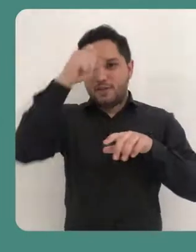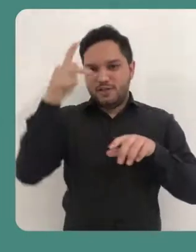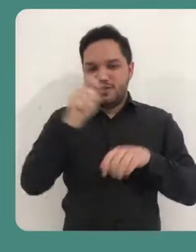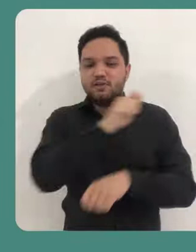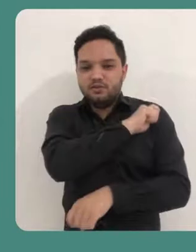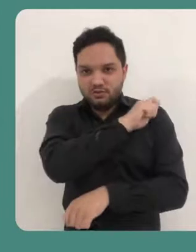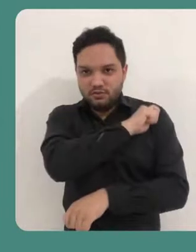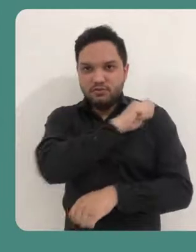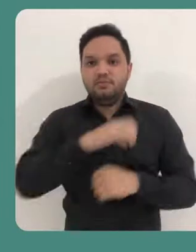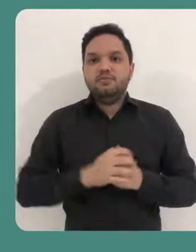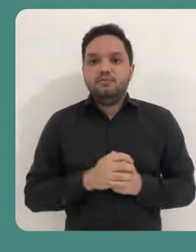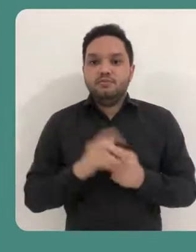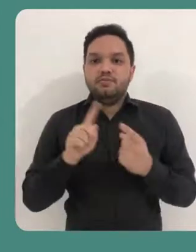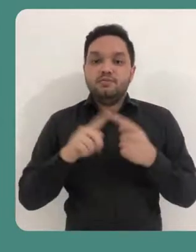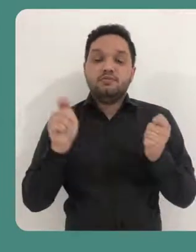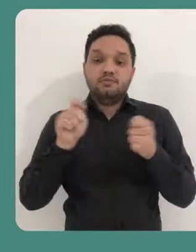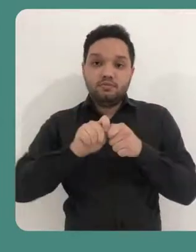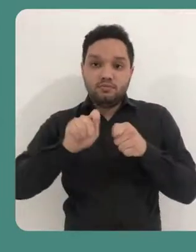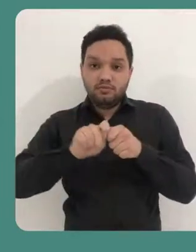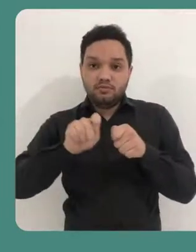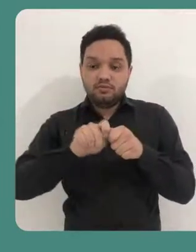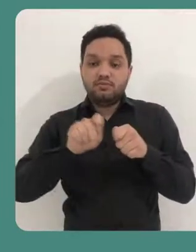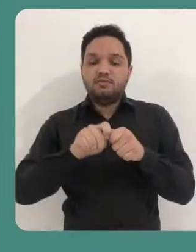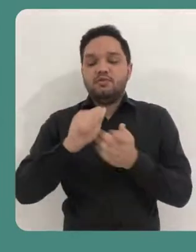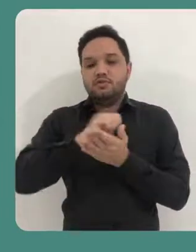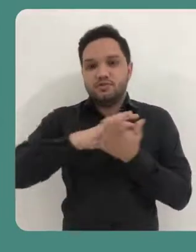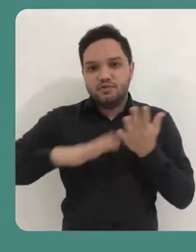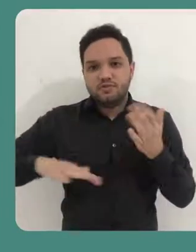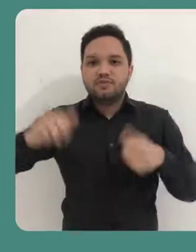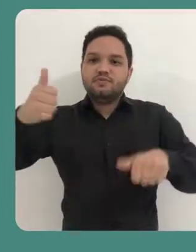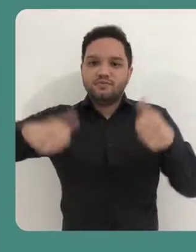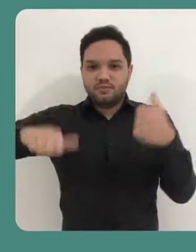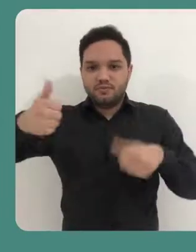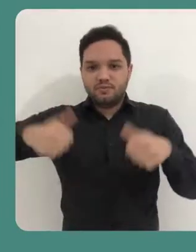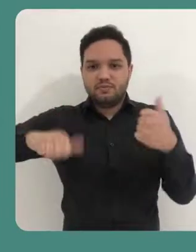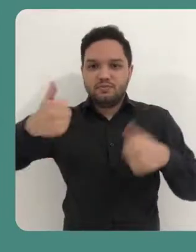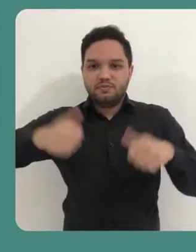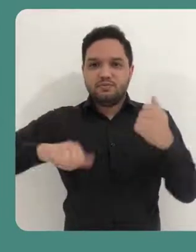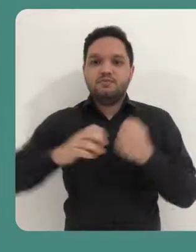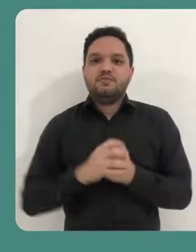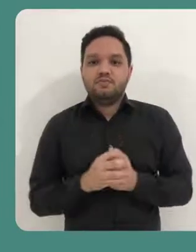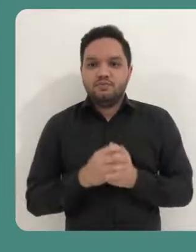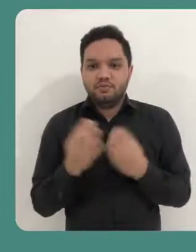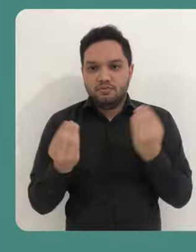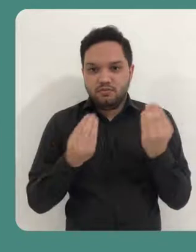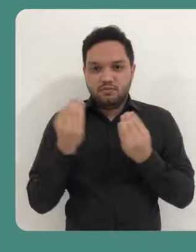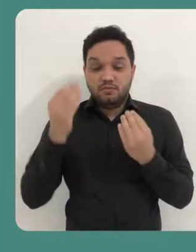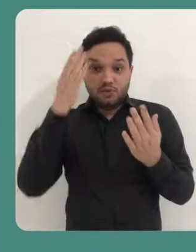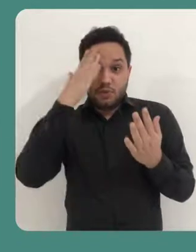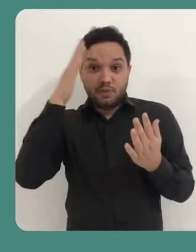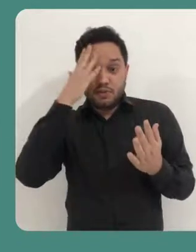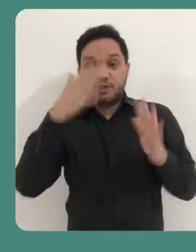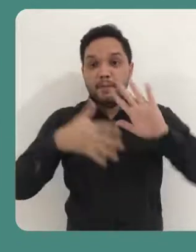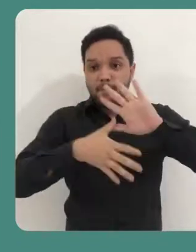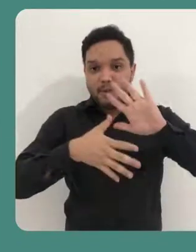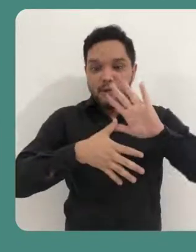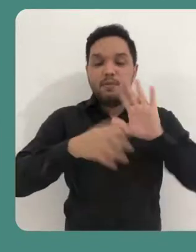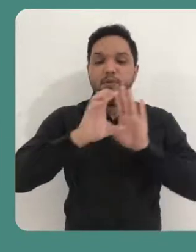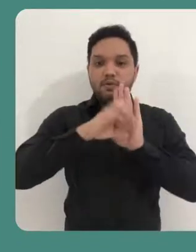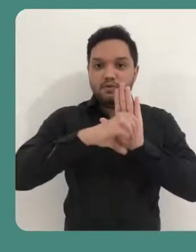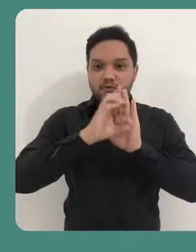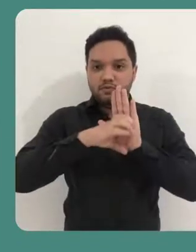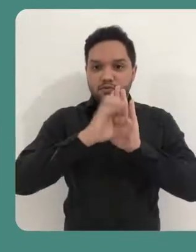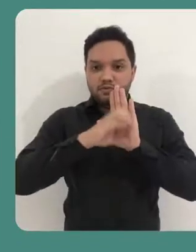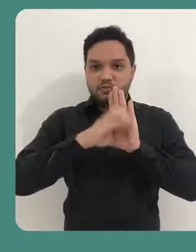Ou então você pode pensar em elaborar uma atividade avaliativa a partir do entendimento de um mapa conceitual,